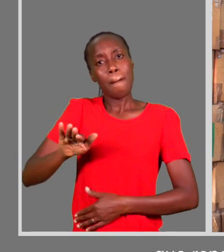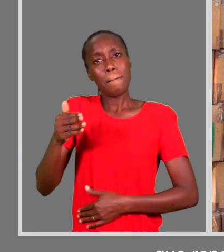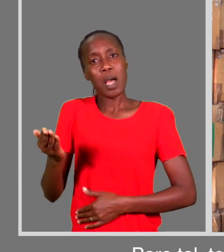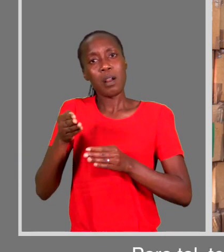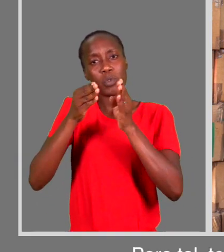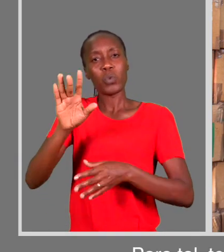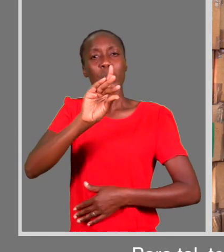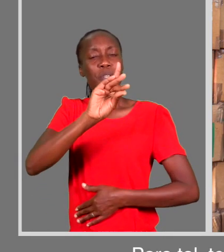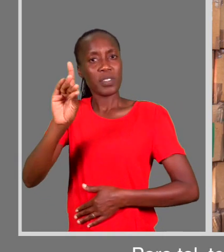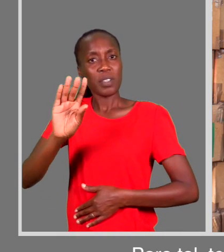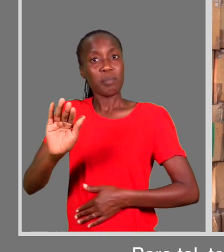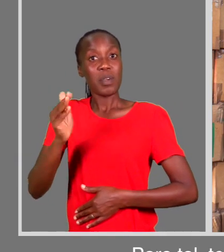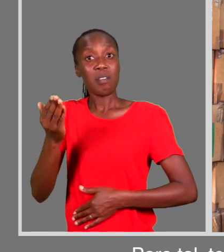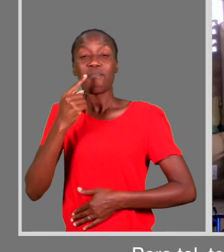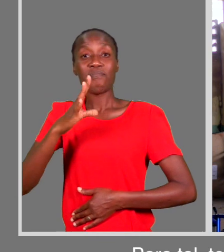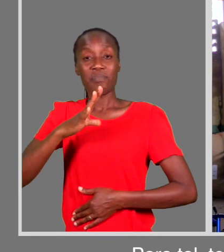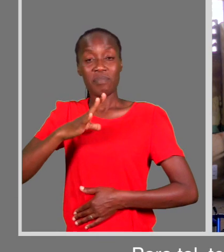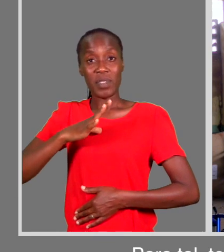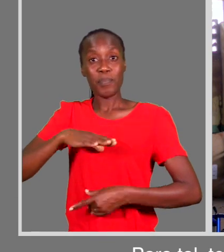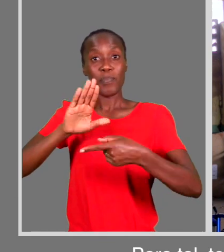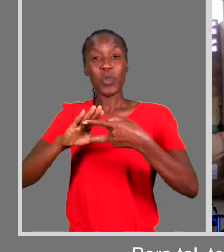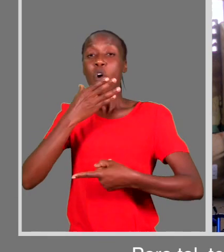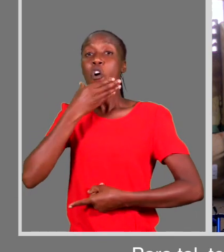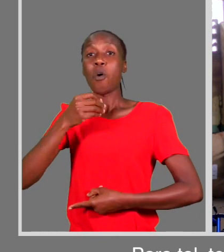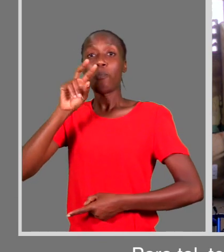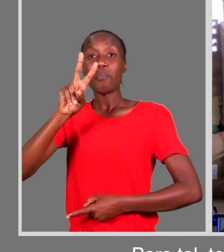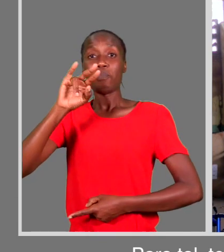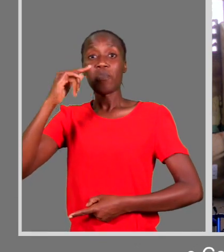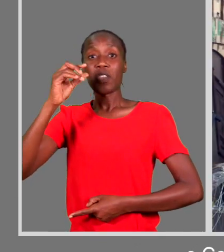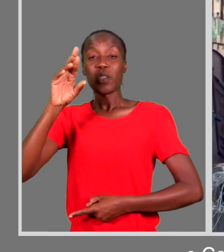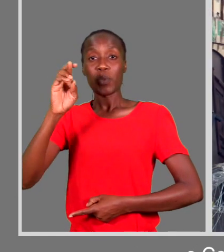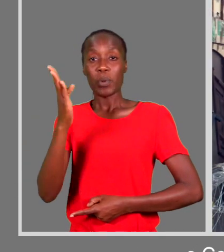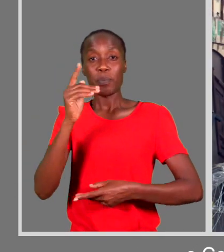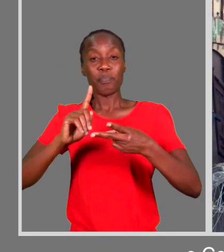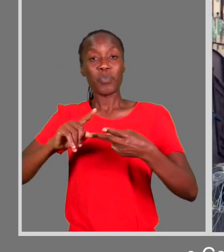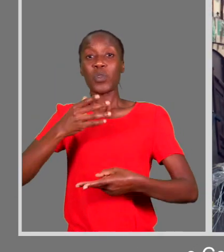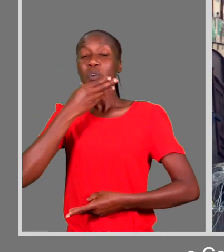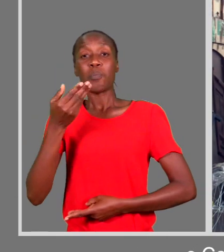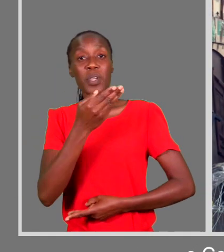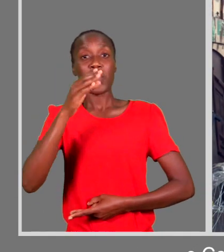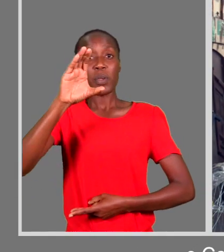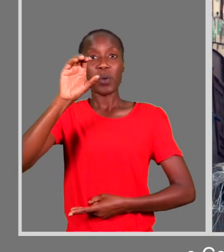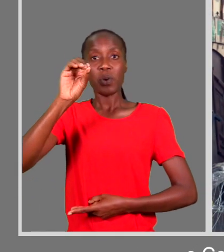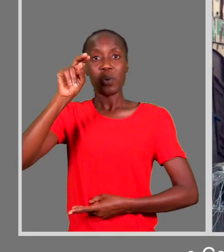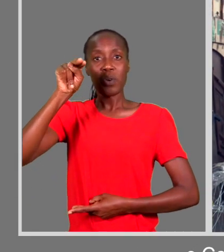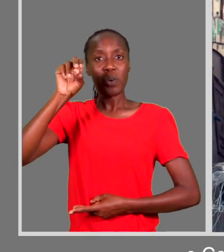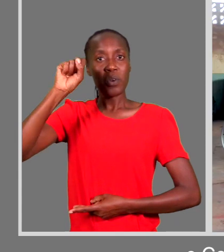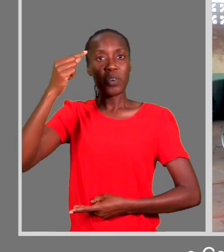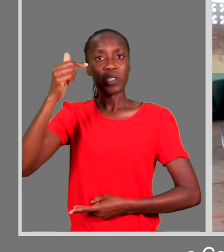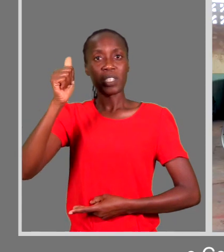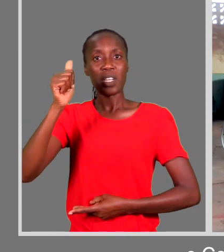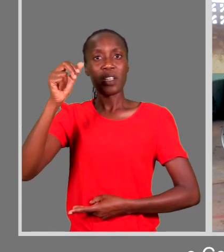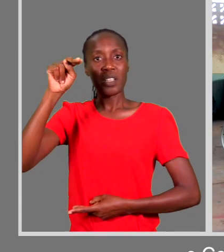deficiência. Para tal, temos conosco Vitor Zandamela e Costa Tino Jacinto, que vão